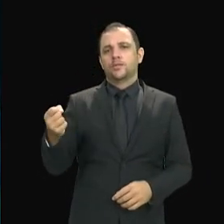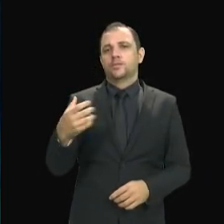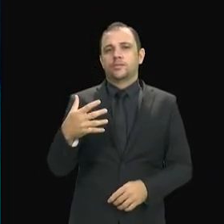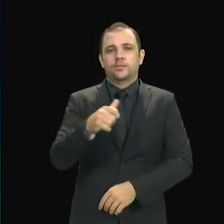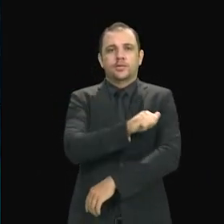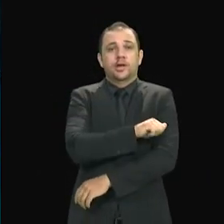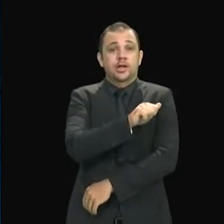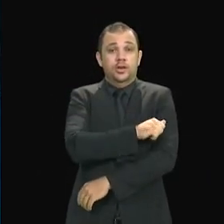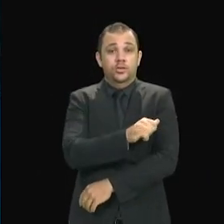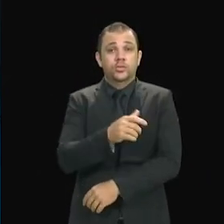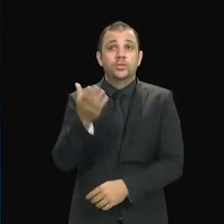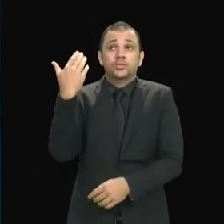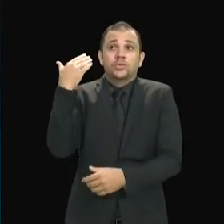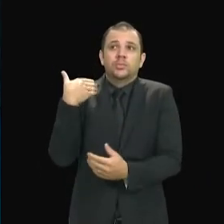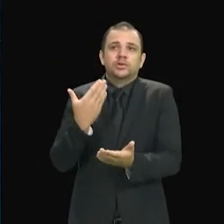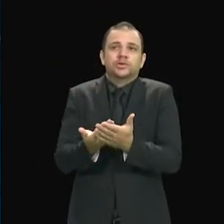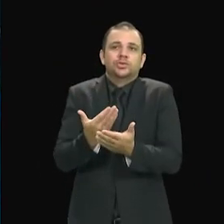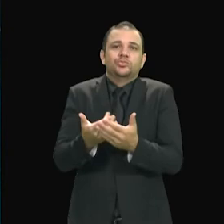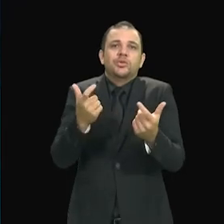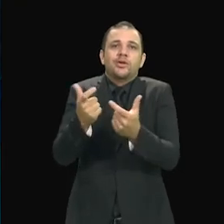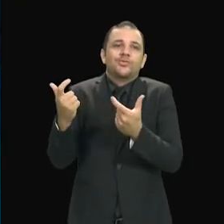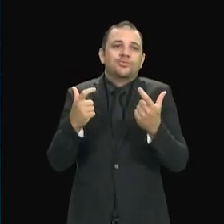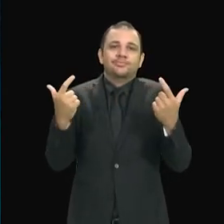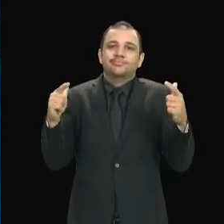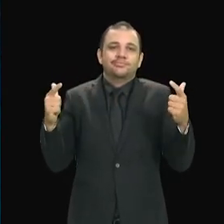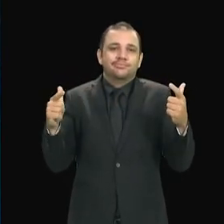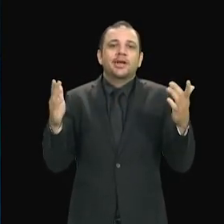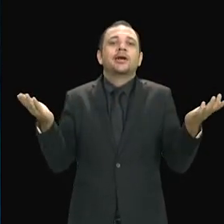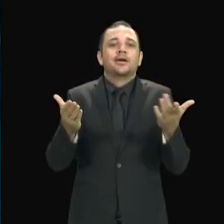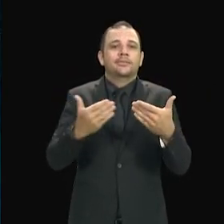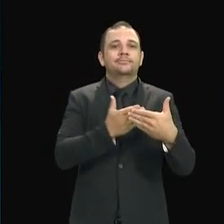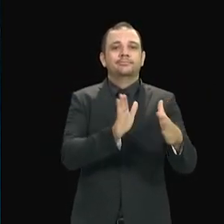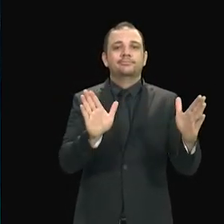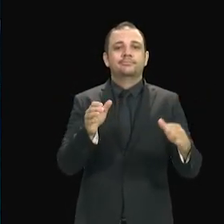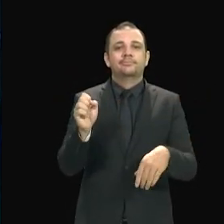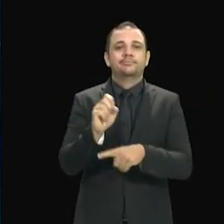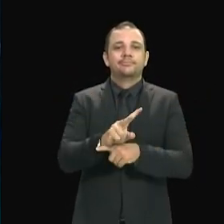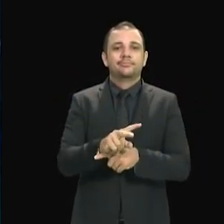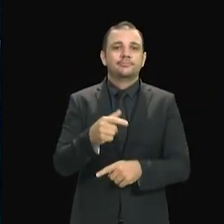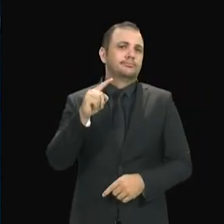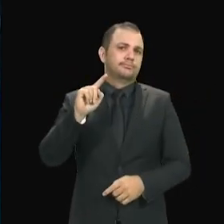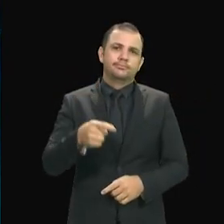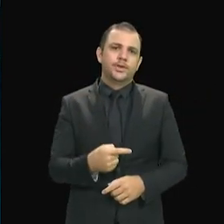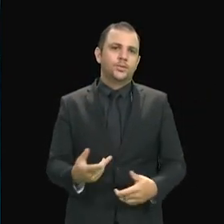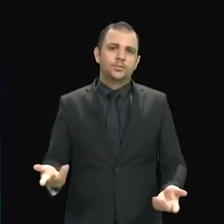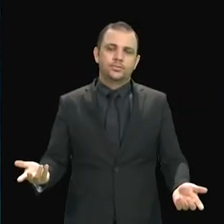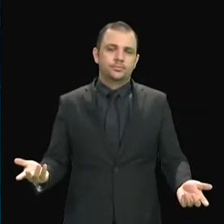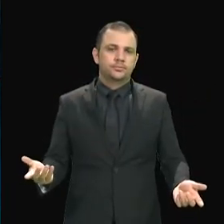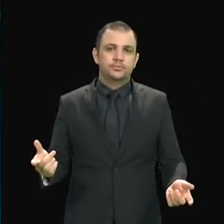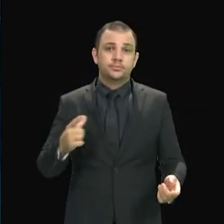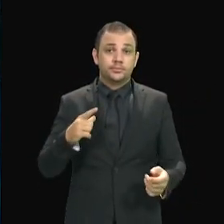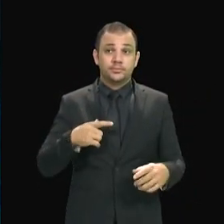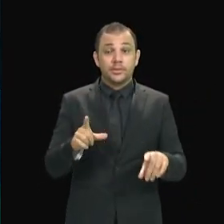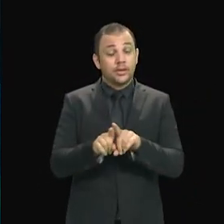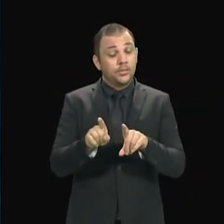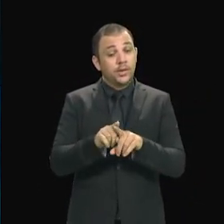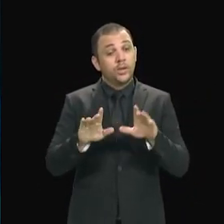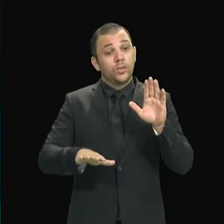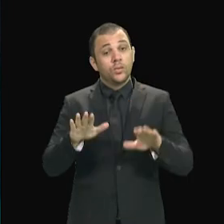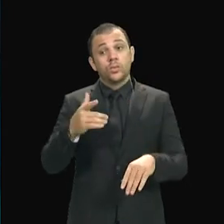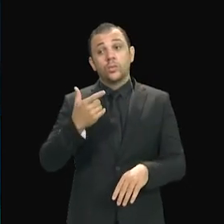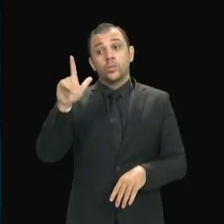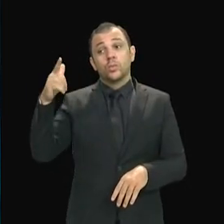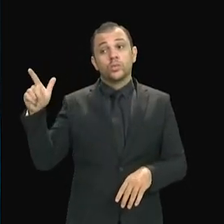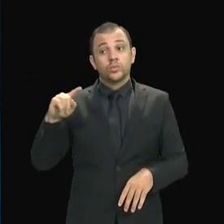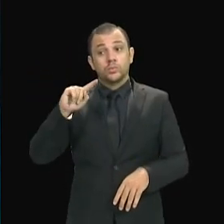agora terão essa perspectiva. ou mais de mil jovens que, às vezes, teriam que sair de suas cidades